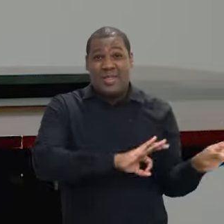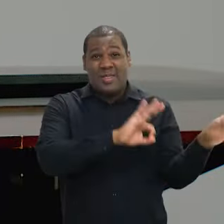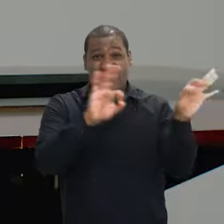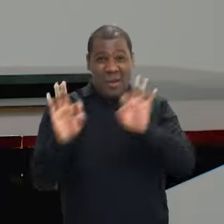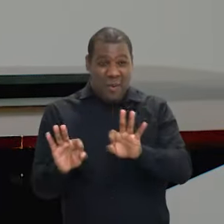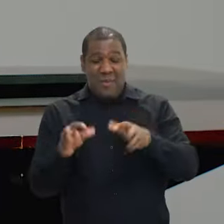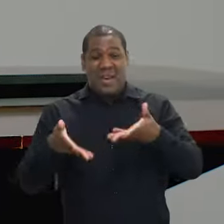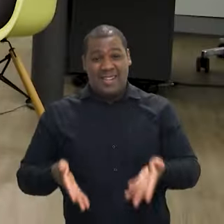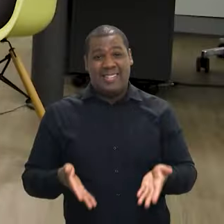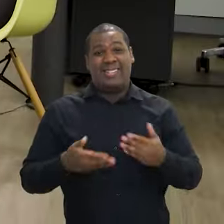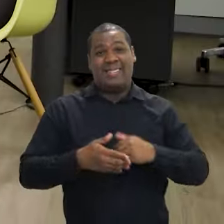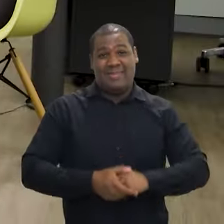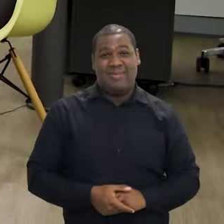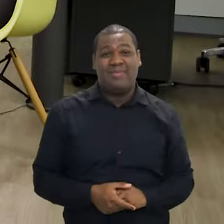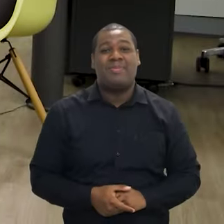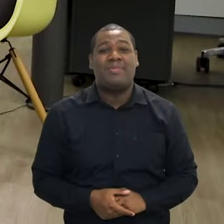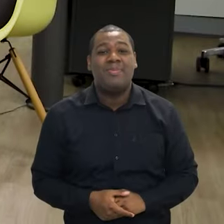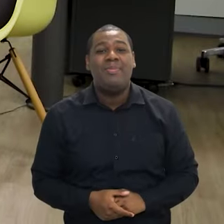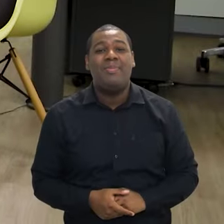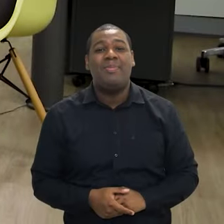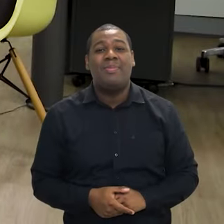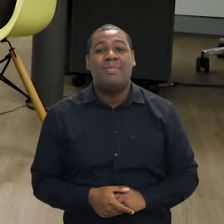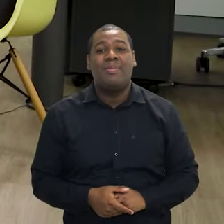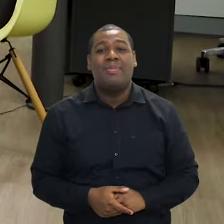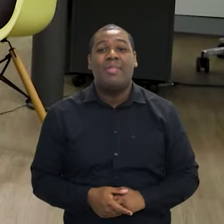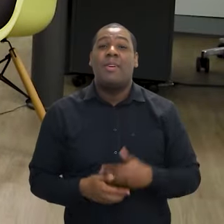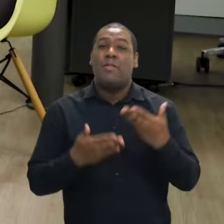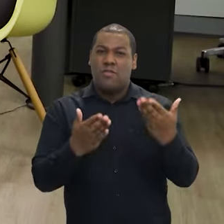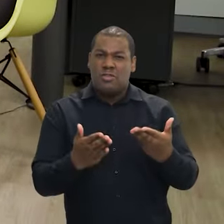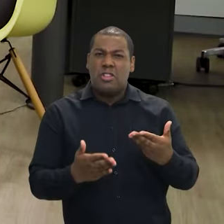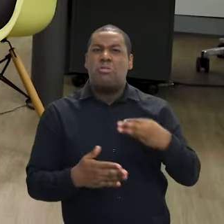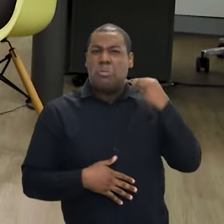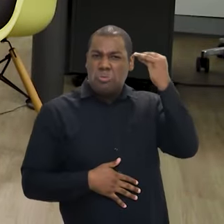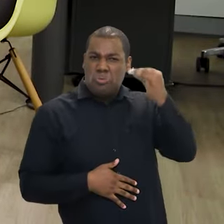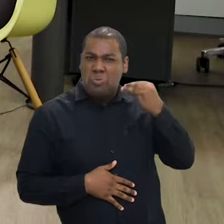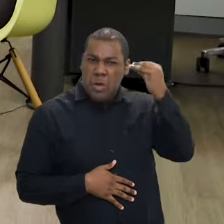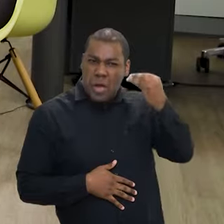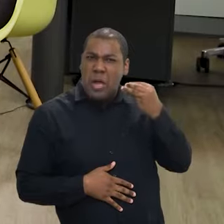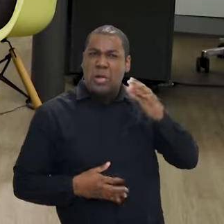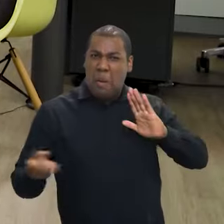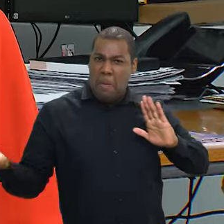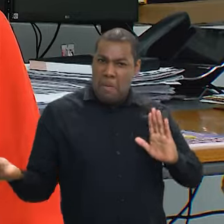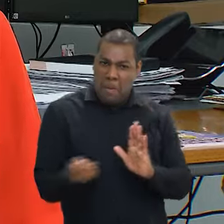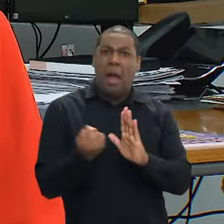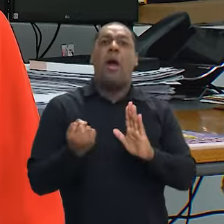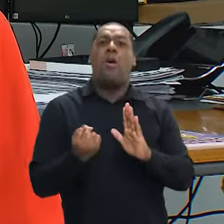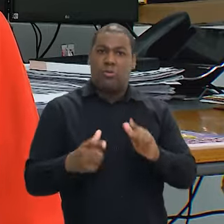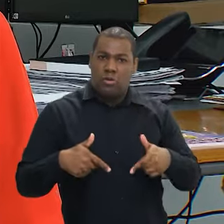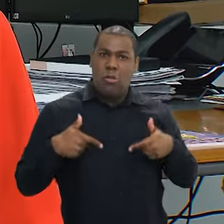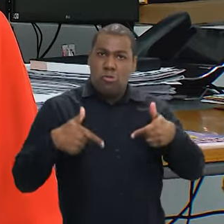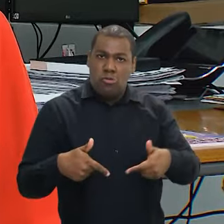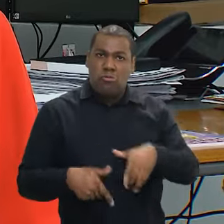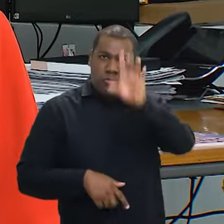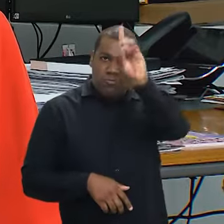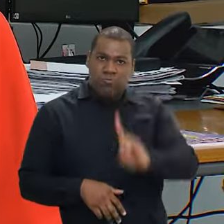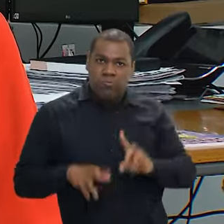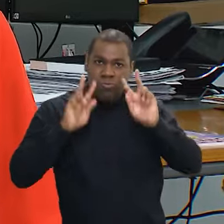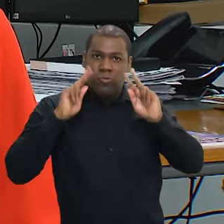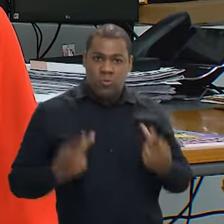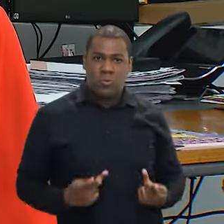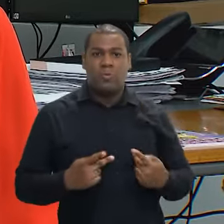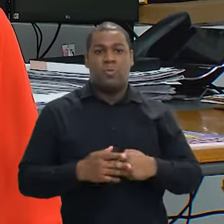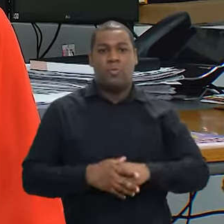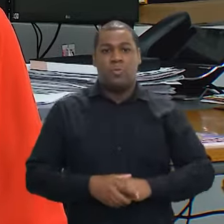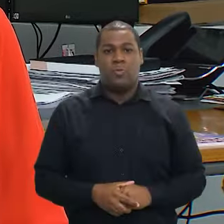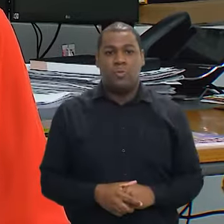espectadores da EBC. Bom, secretária, como falei, você tem uma trajetória marcada pela defesa dos direitos humanos, né?